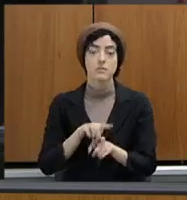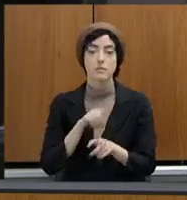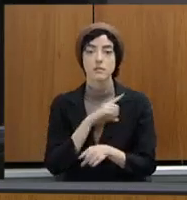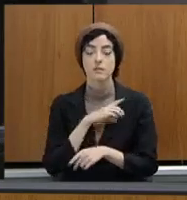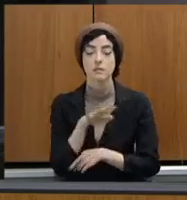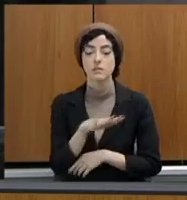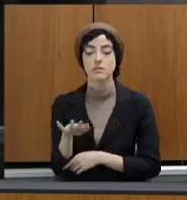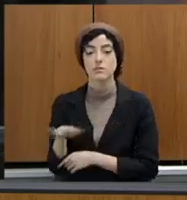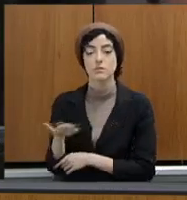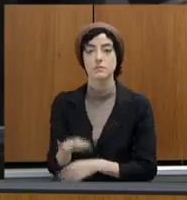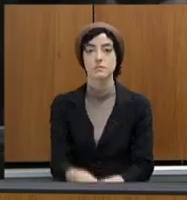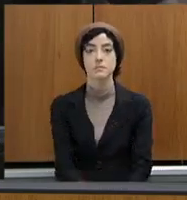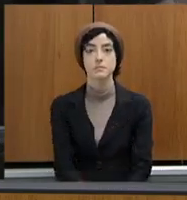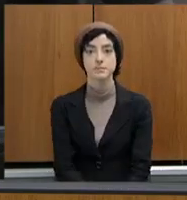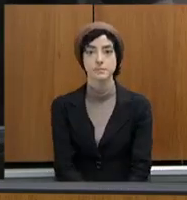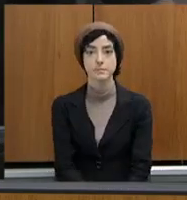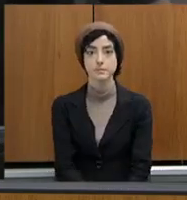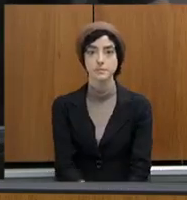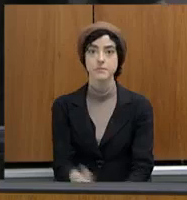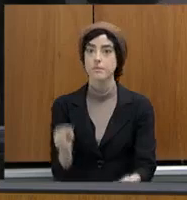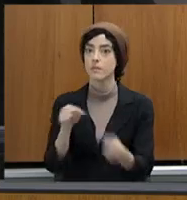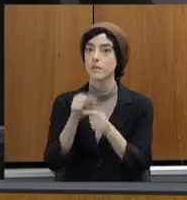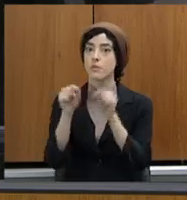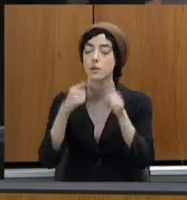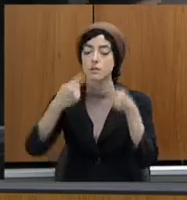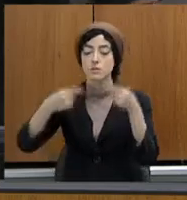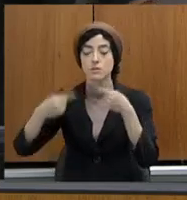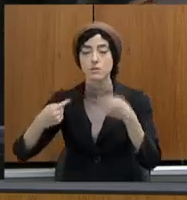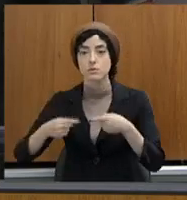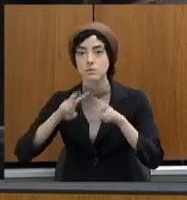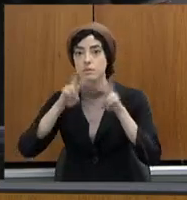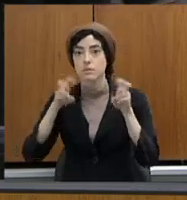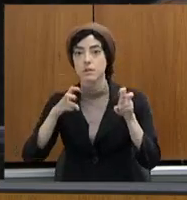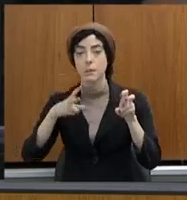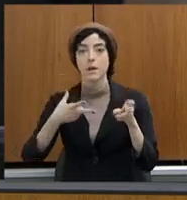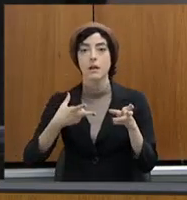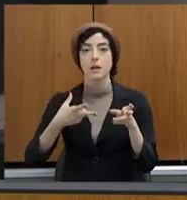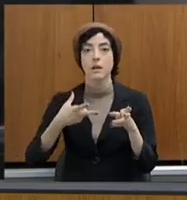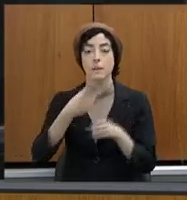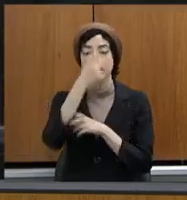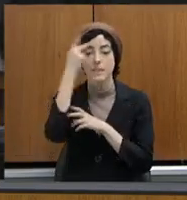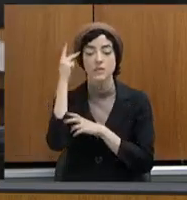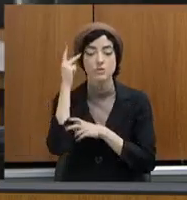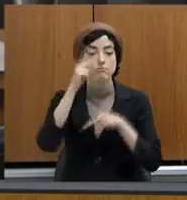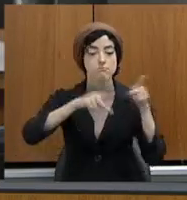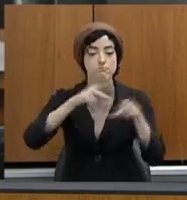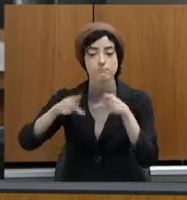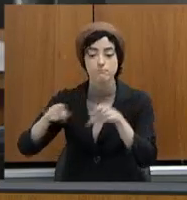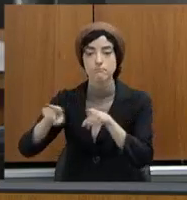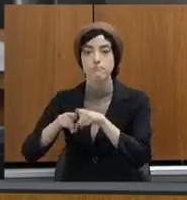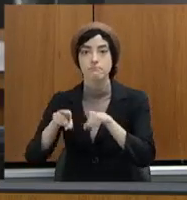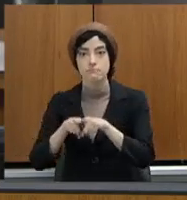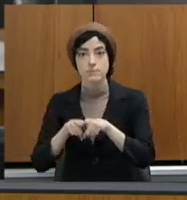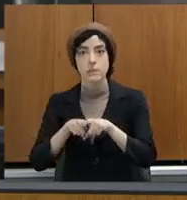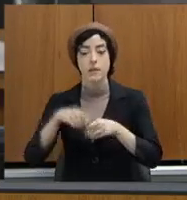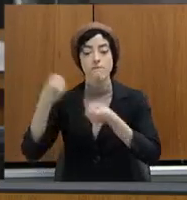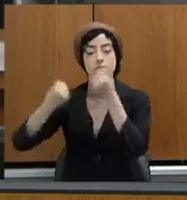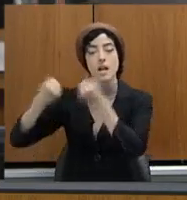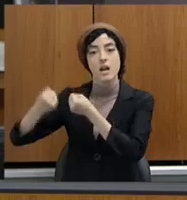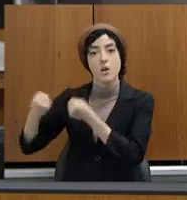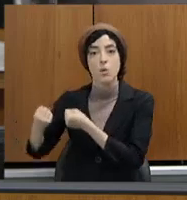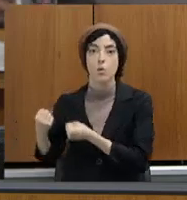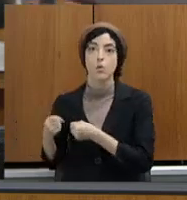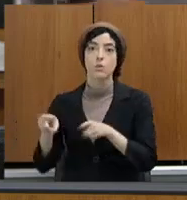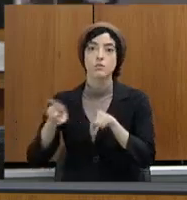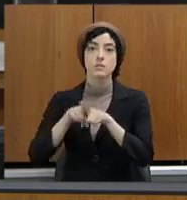pessoal, sobre veículos, sobre o plantão e sobre operações. Então,